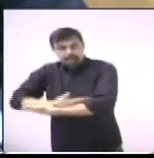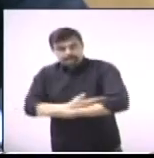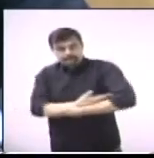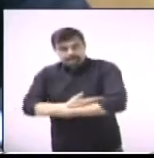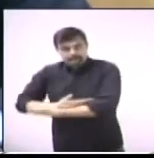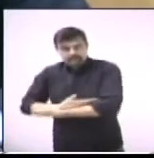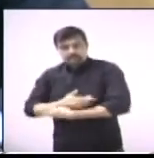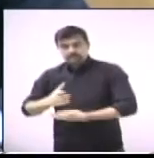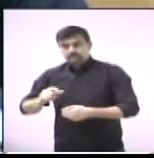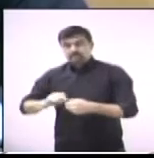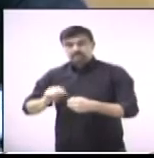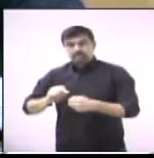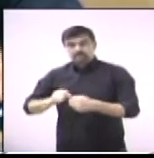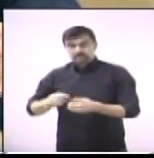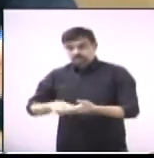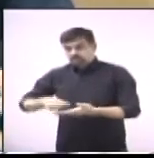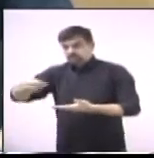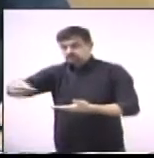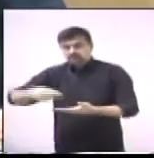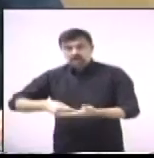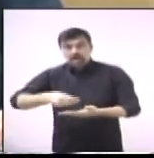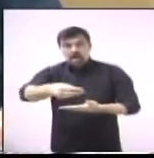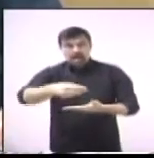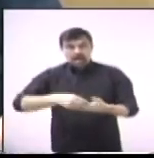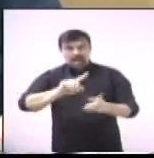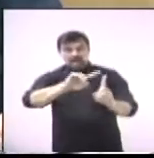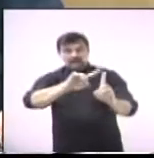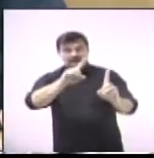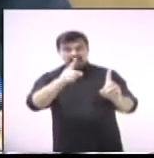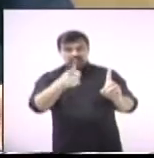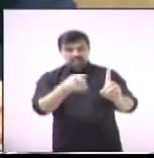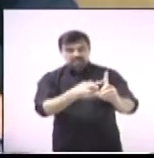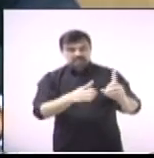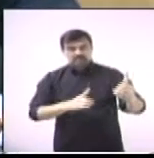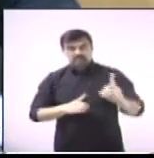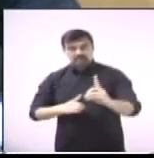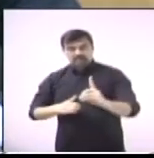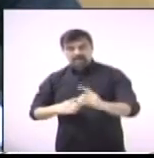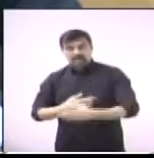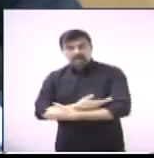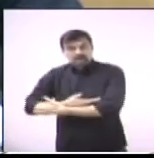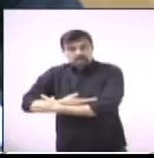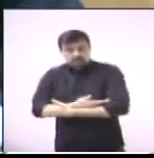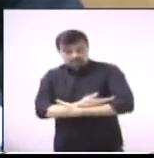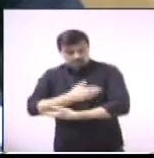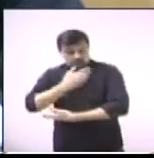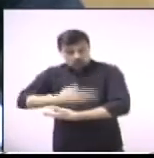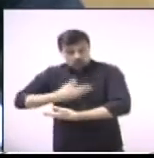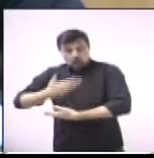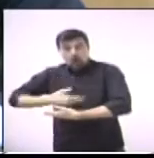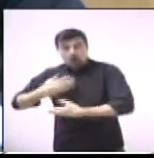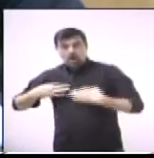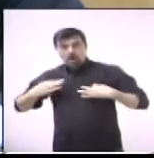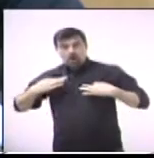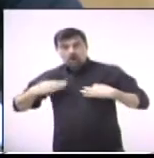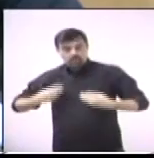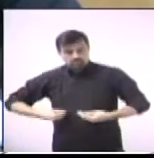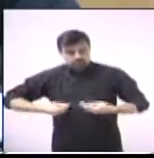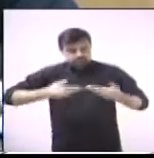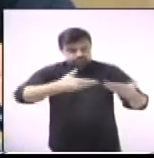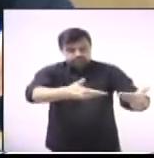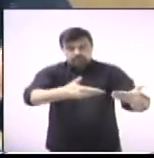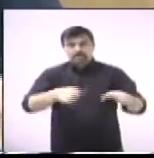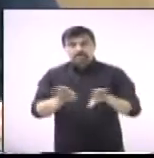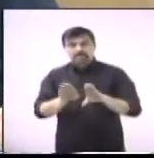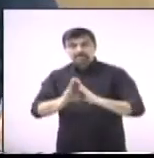e onde são entregues os kits, os enxoval para essas gestantes. E também a questão da campanha das visões que eles fazem nas escolas,